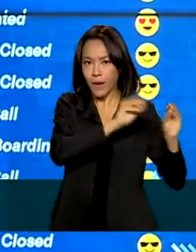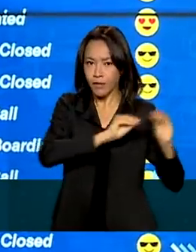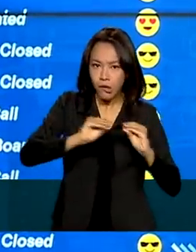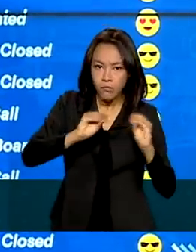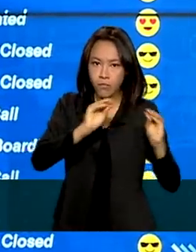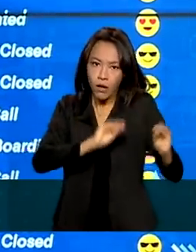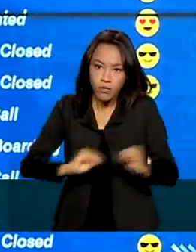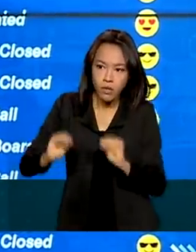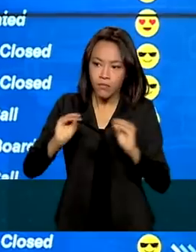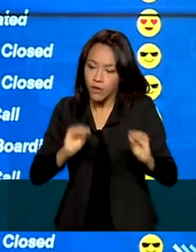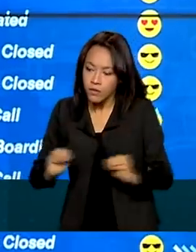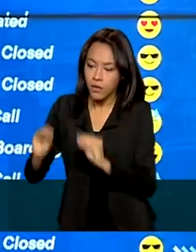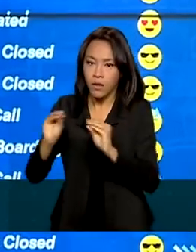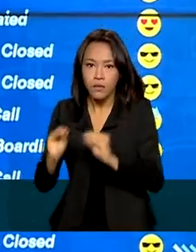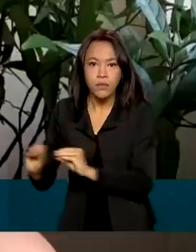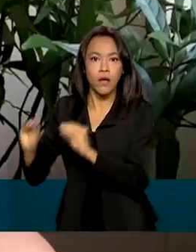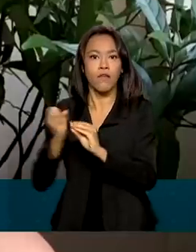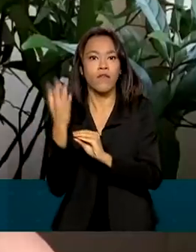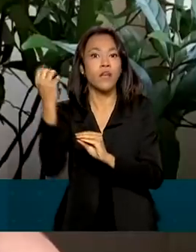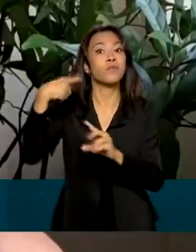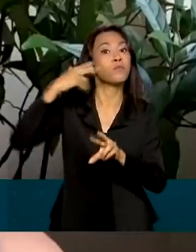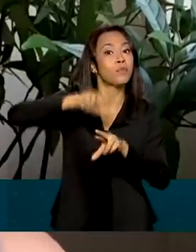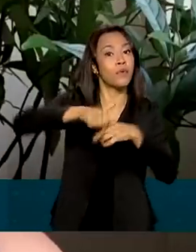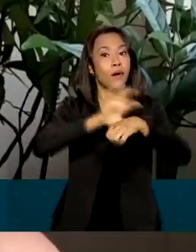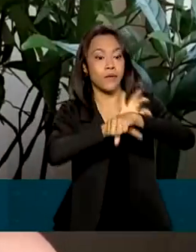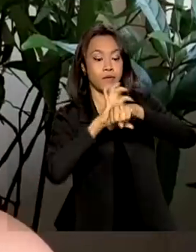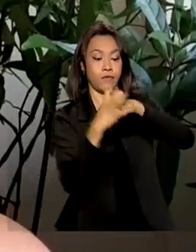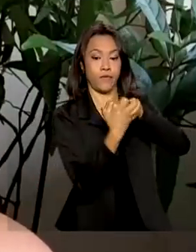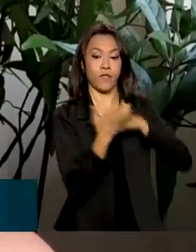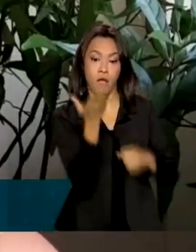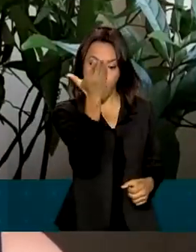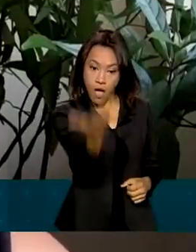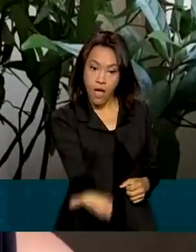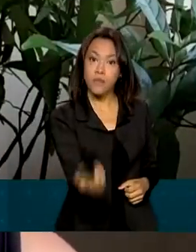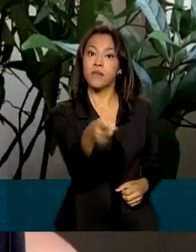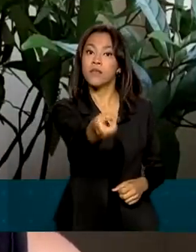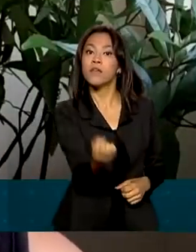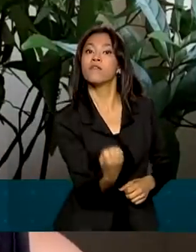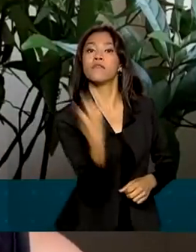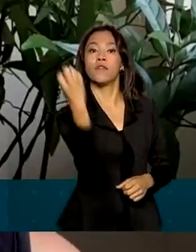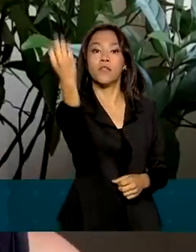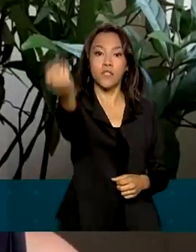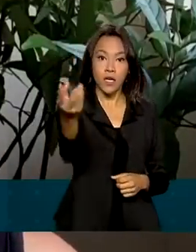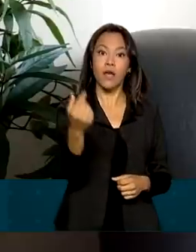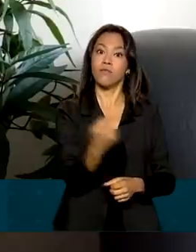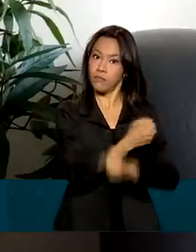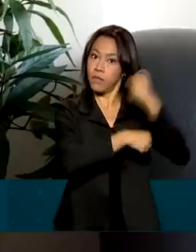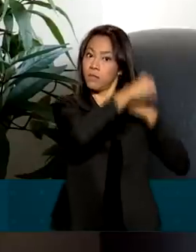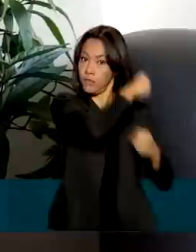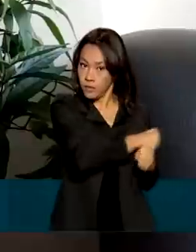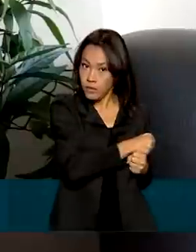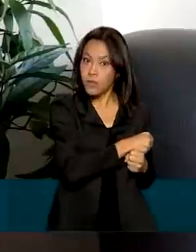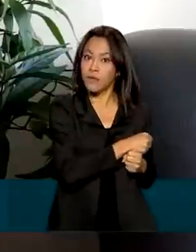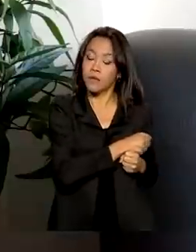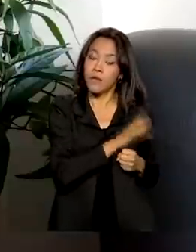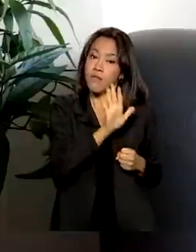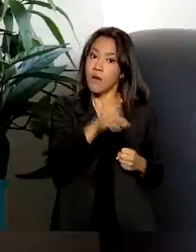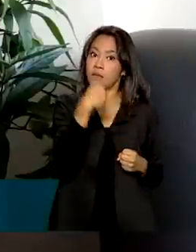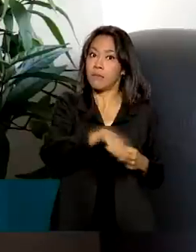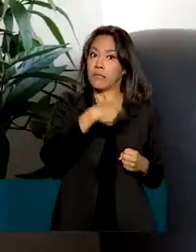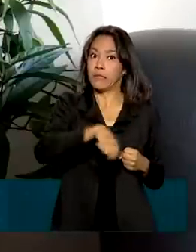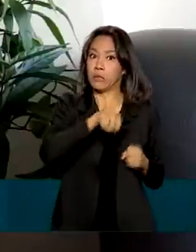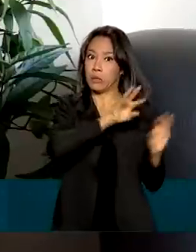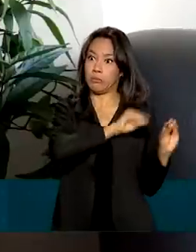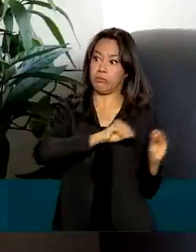causa da pandemia de covid-19. A Gladys estava com passagem marcada em 2020 e teve que mudar